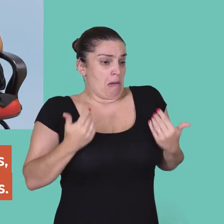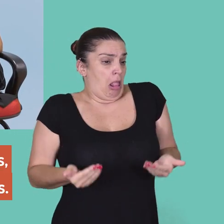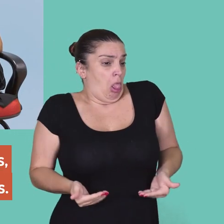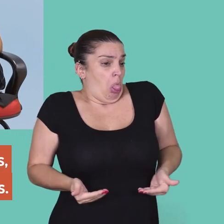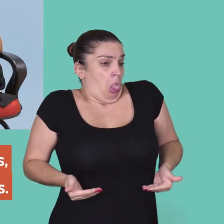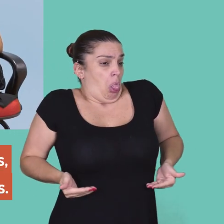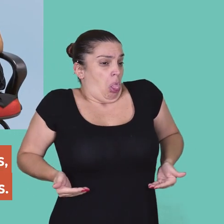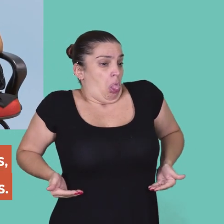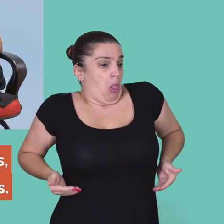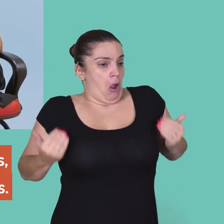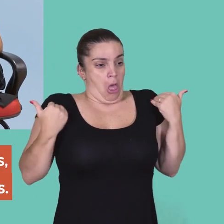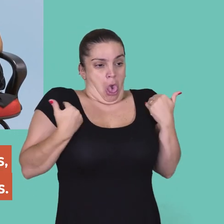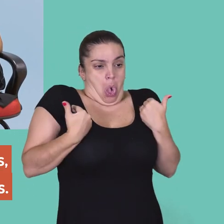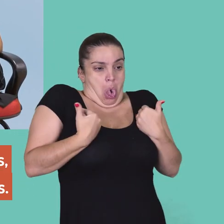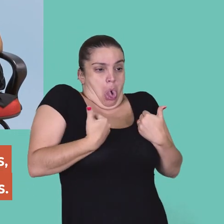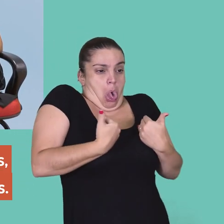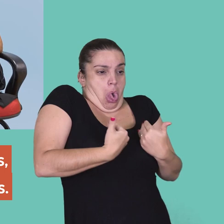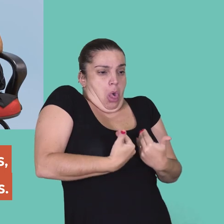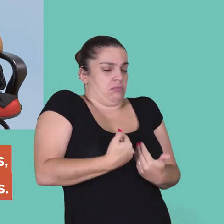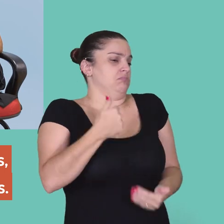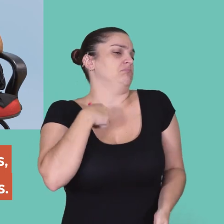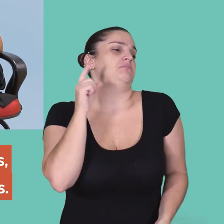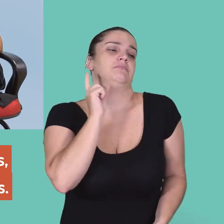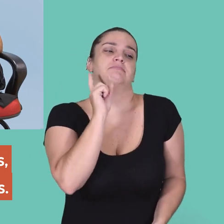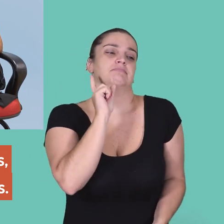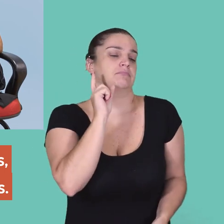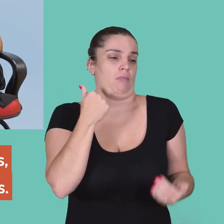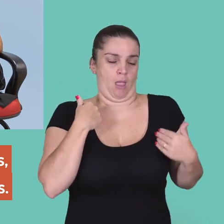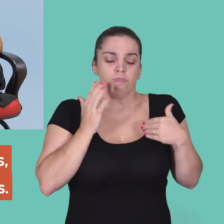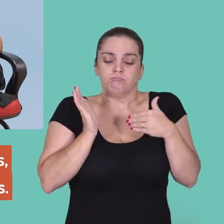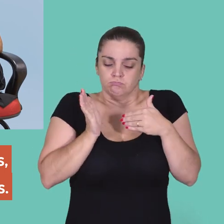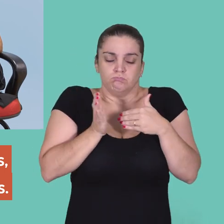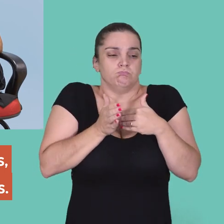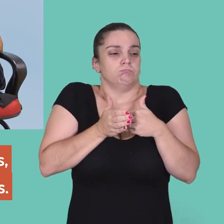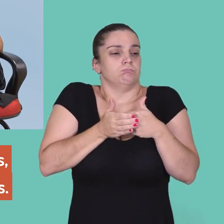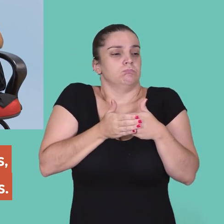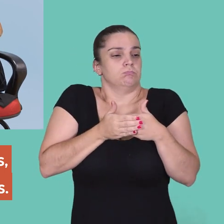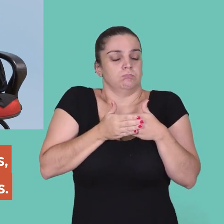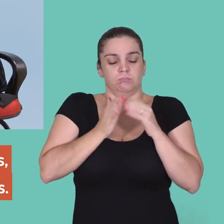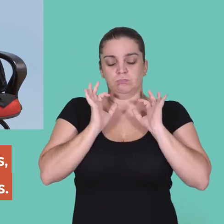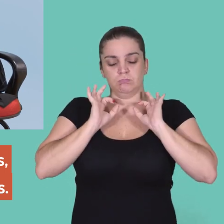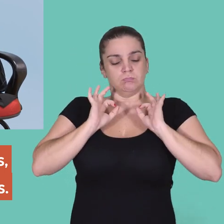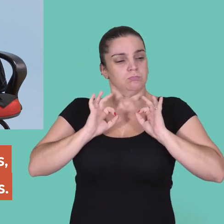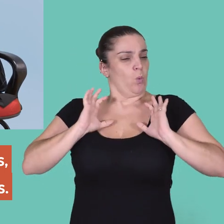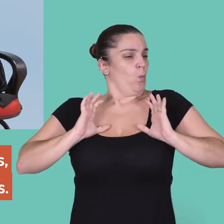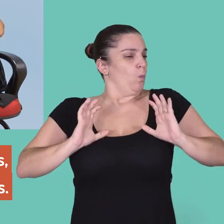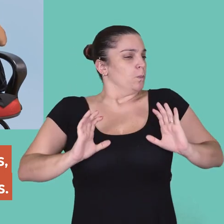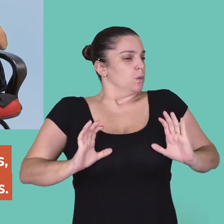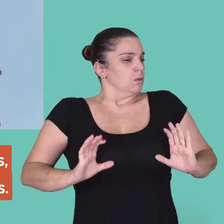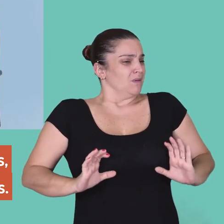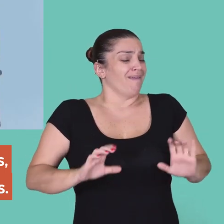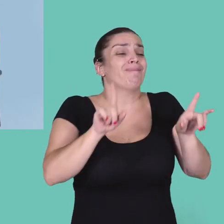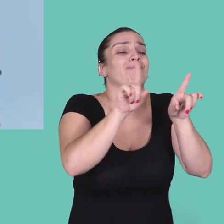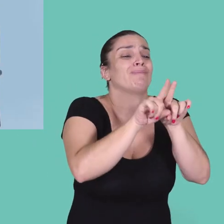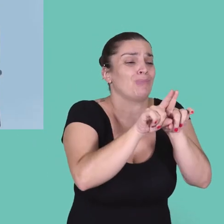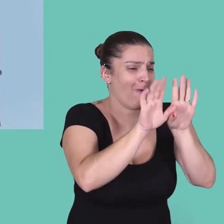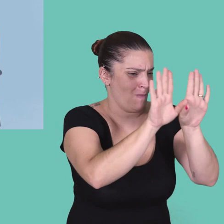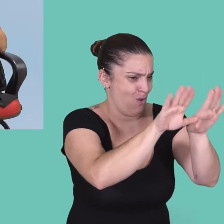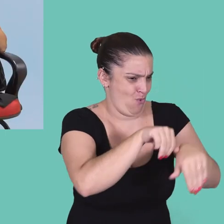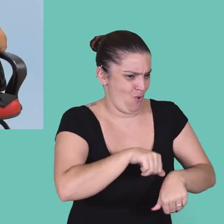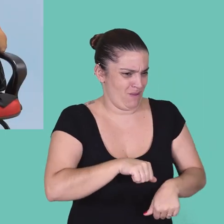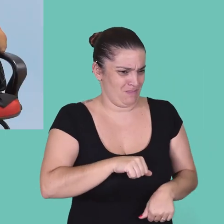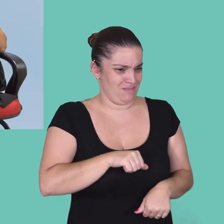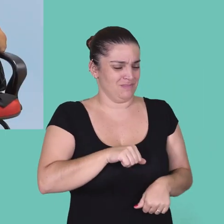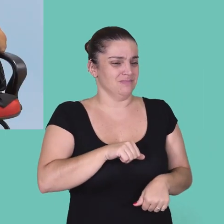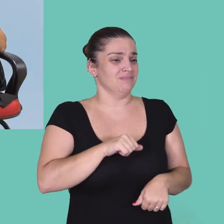Não sou dessas que usam as minis saia de cotão, fica se mostrando para os homens. Além do que,